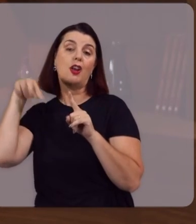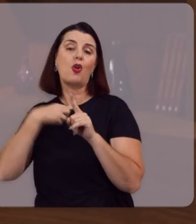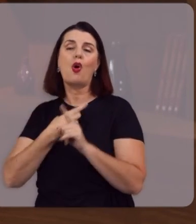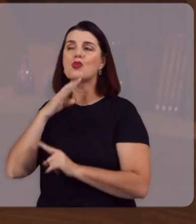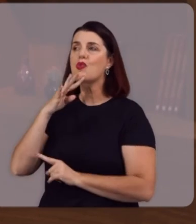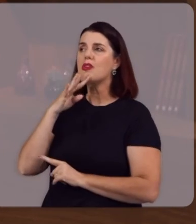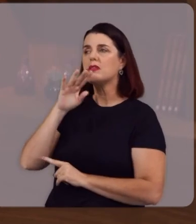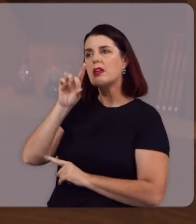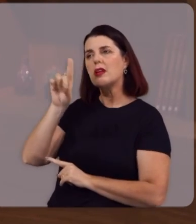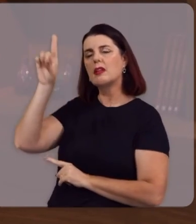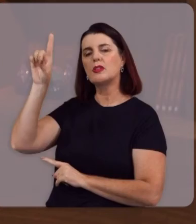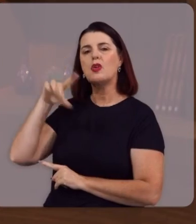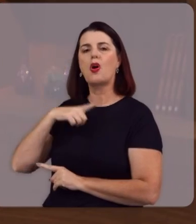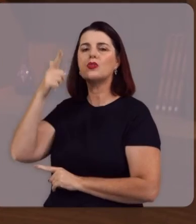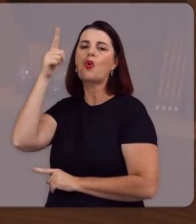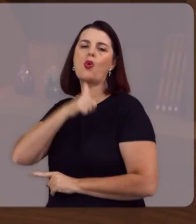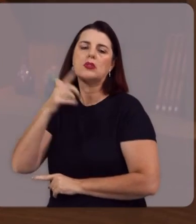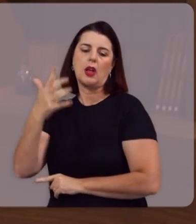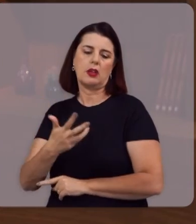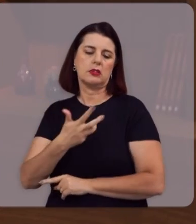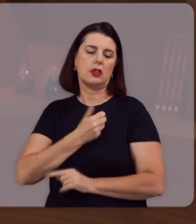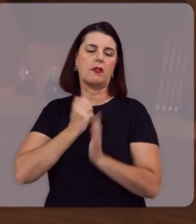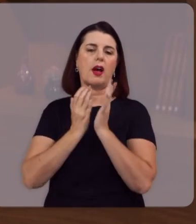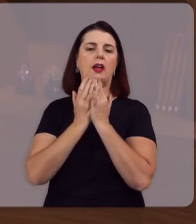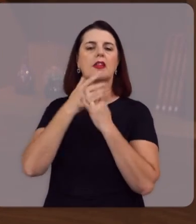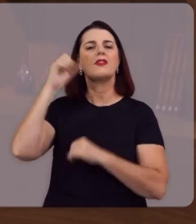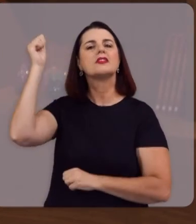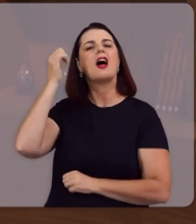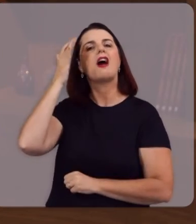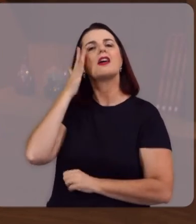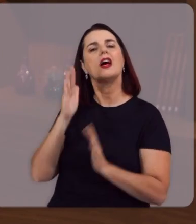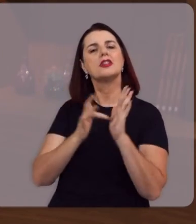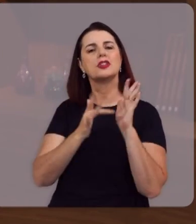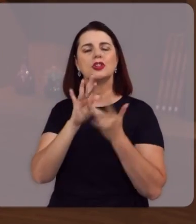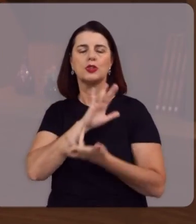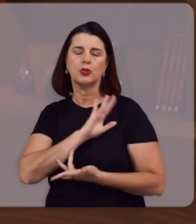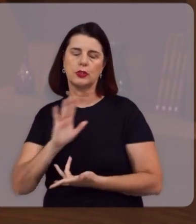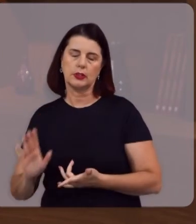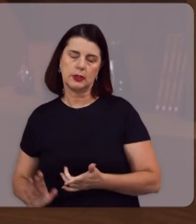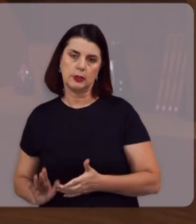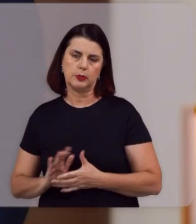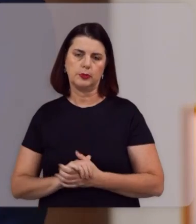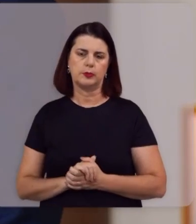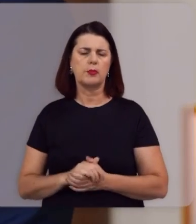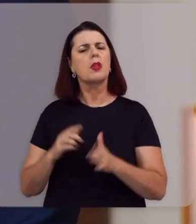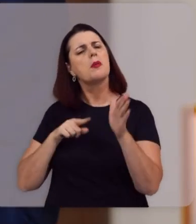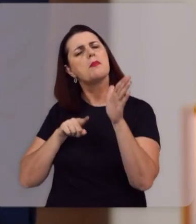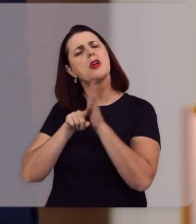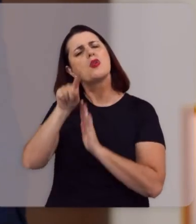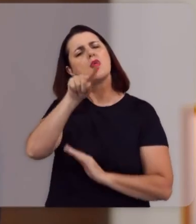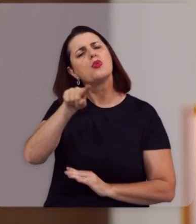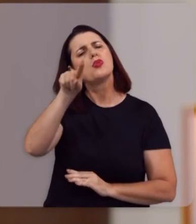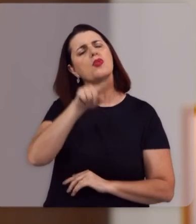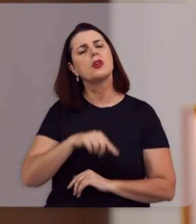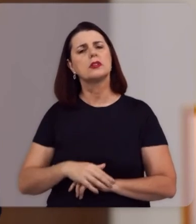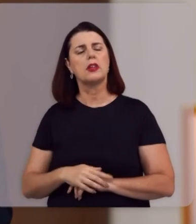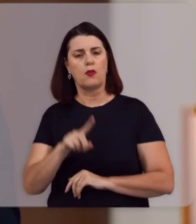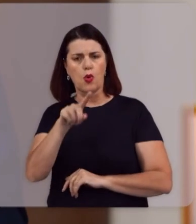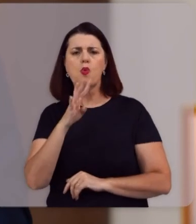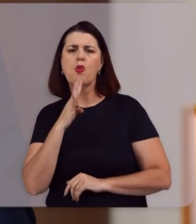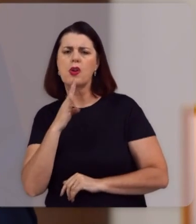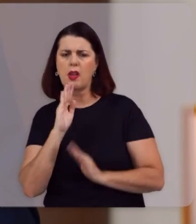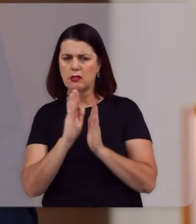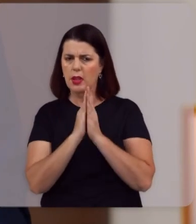a Deus Por meio dela Nós alcançamos a salvação Pela graça Em Cristo Jesus Eu pergunto a você Você